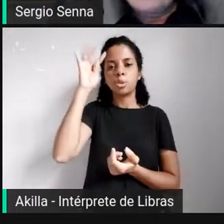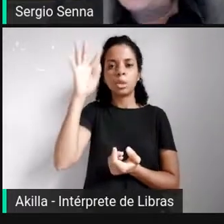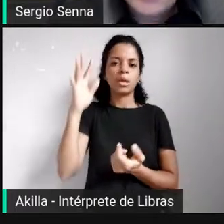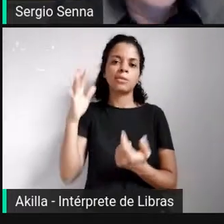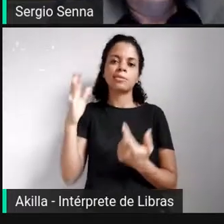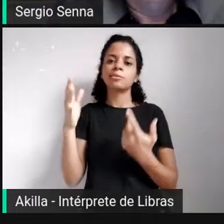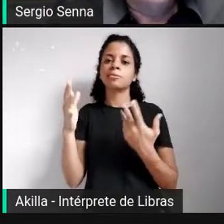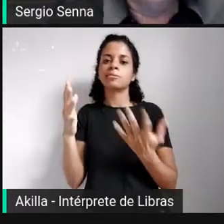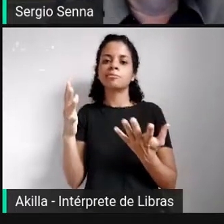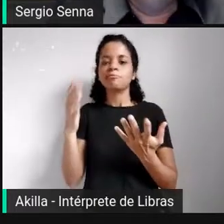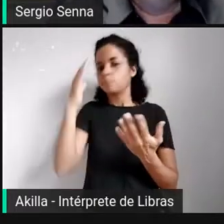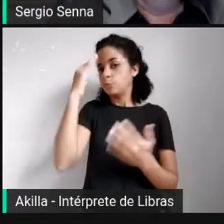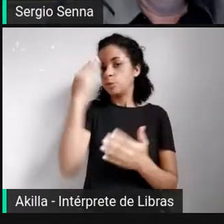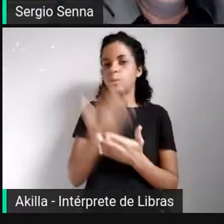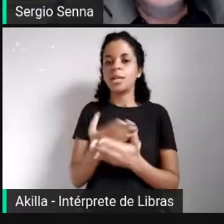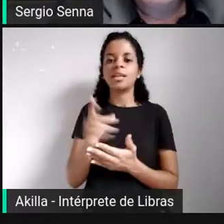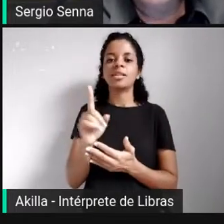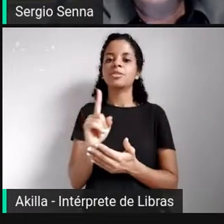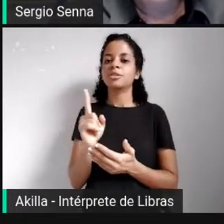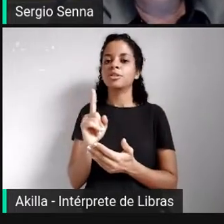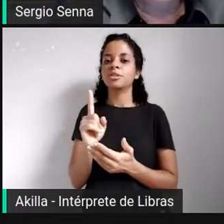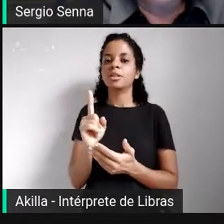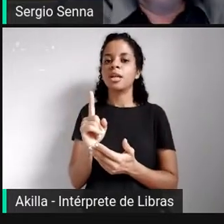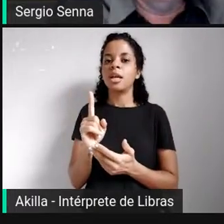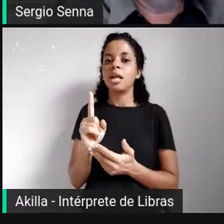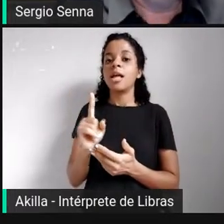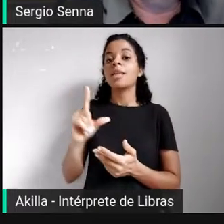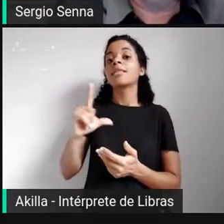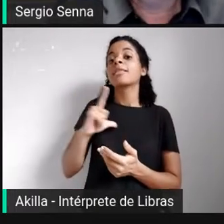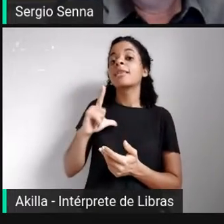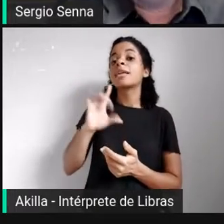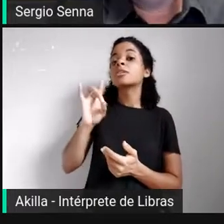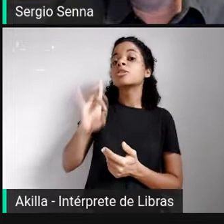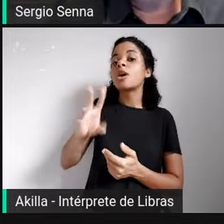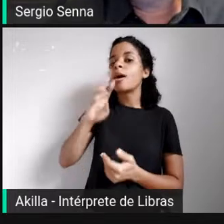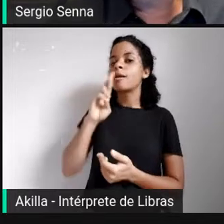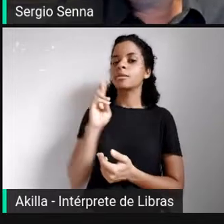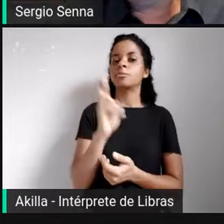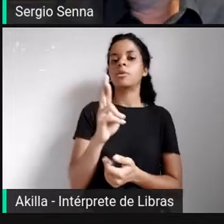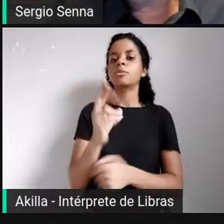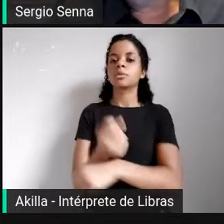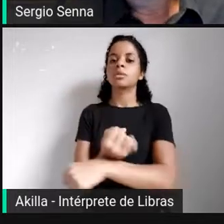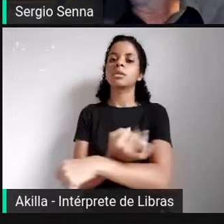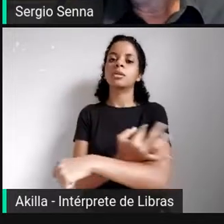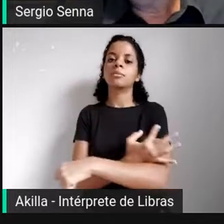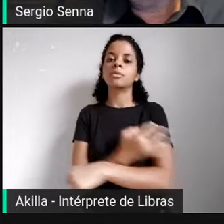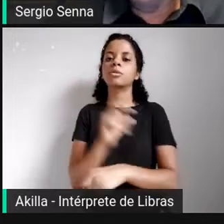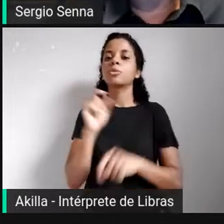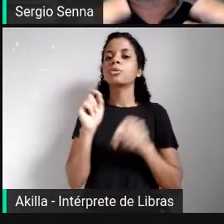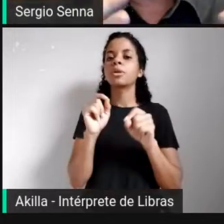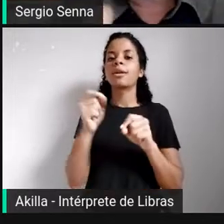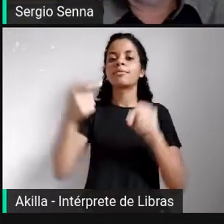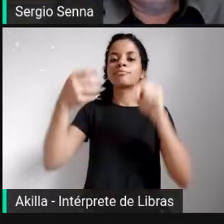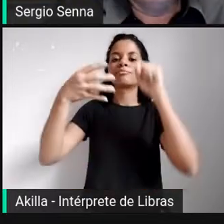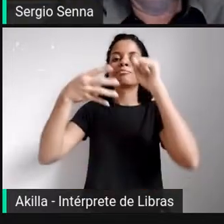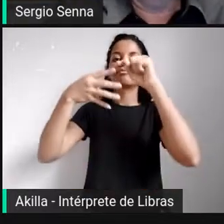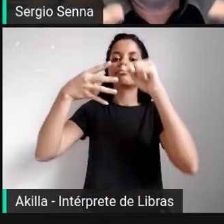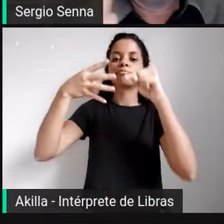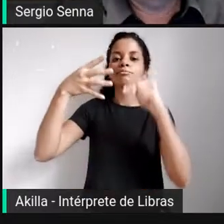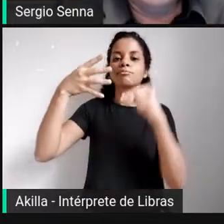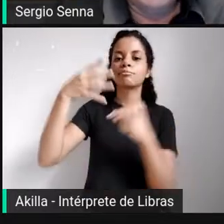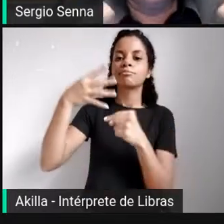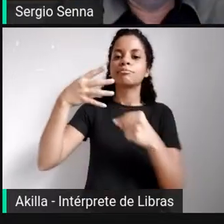não acredita nisso. Nós temos teoria de respostas de emoções, que são essas aqui. A ativação fisiológica, a expressão